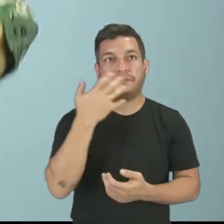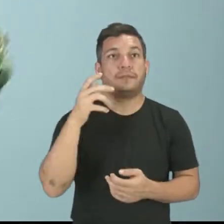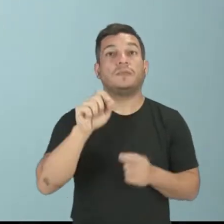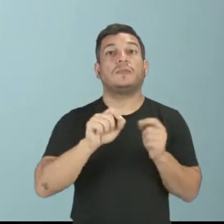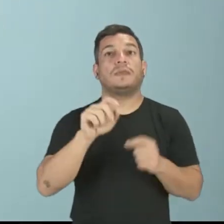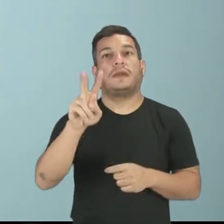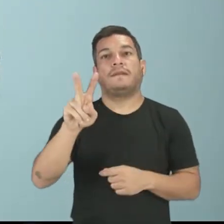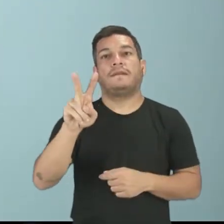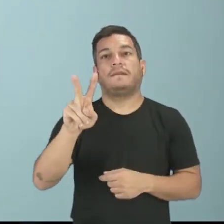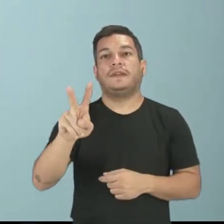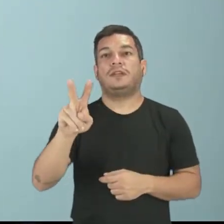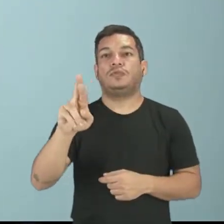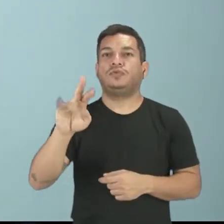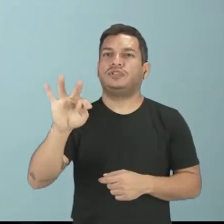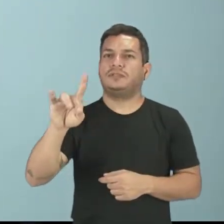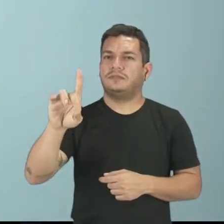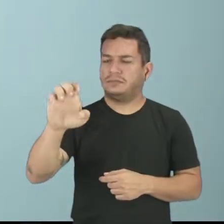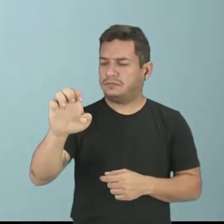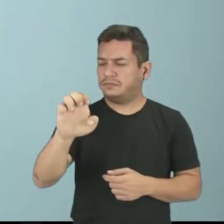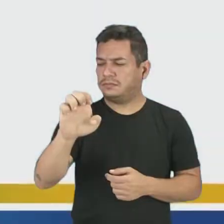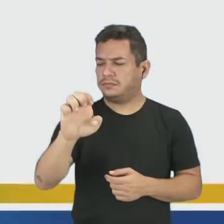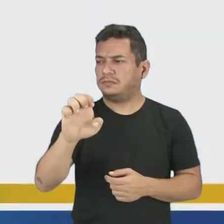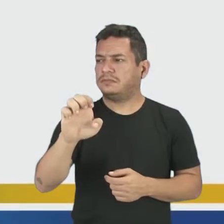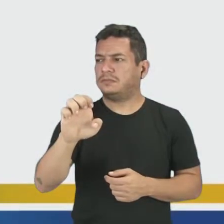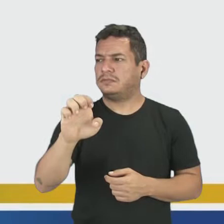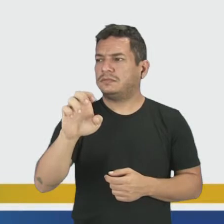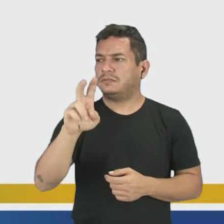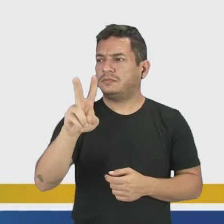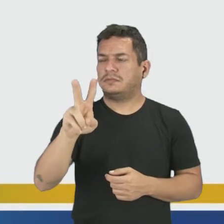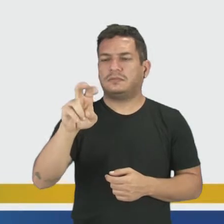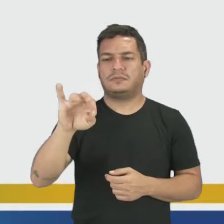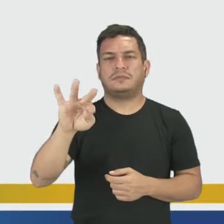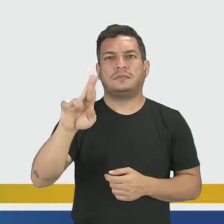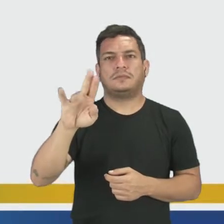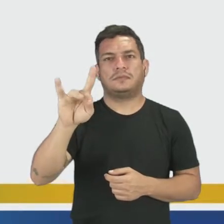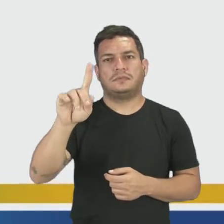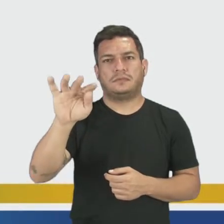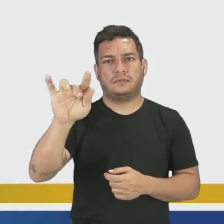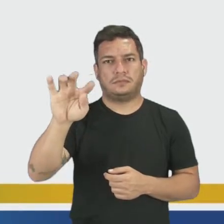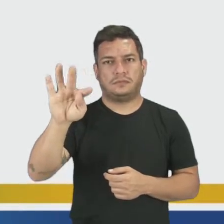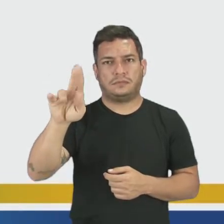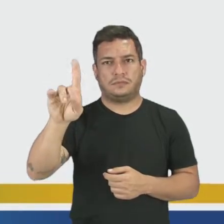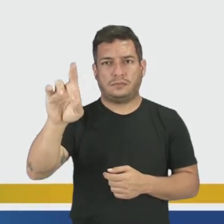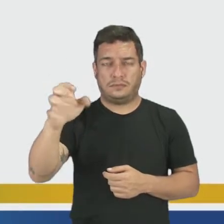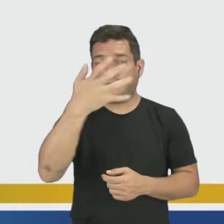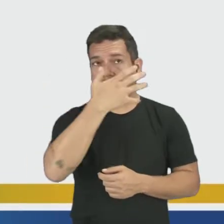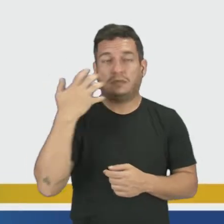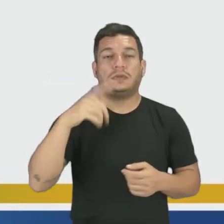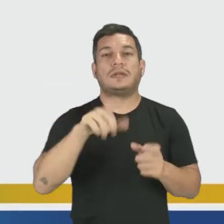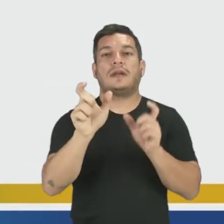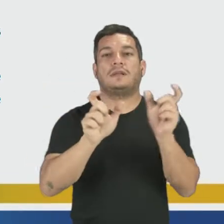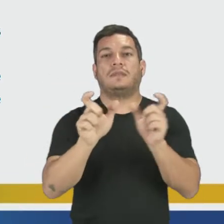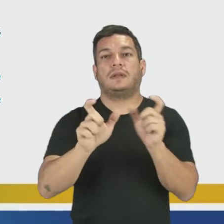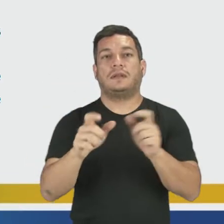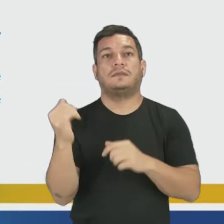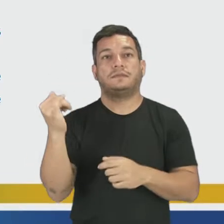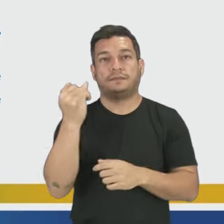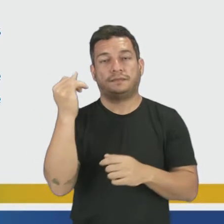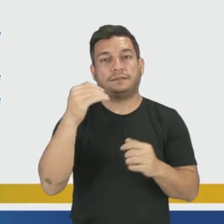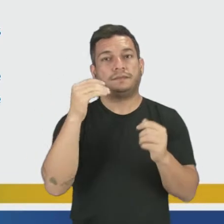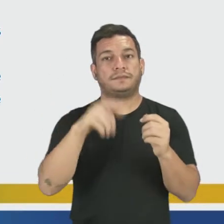virtudes? O que é valores? Essas são as palavras-chave da nossa aula hoje de projeto de vida.